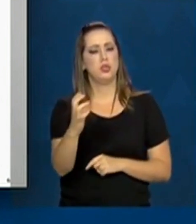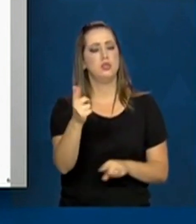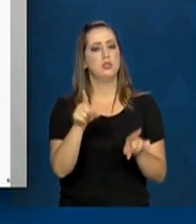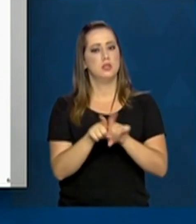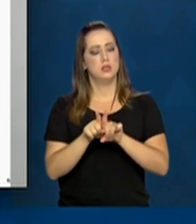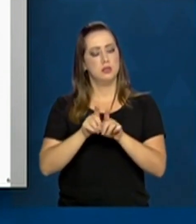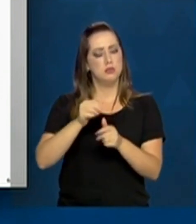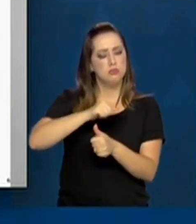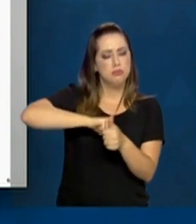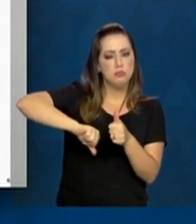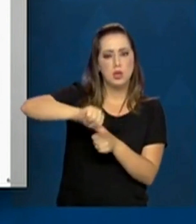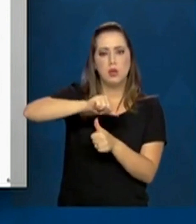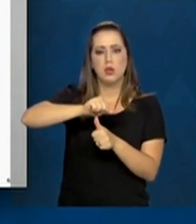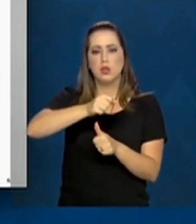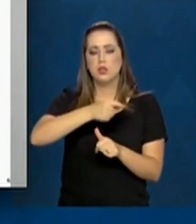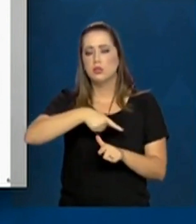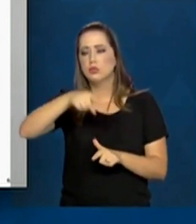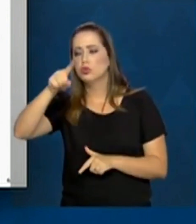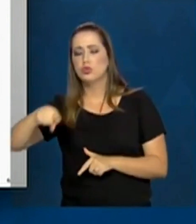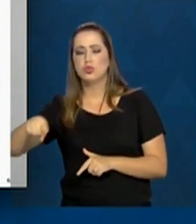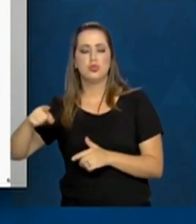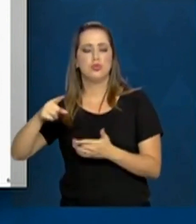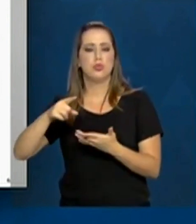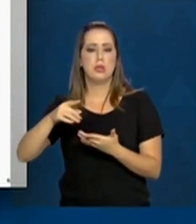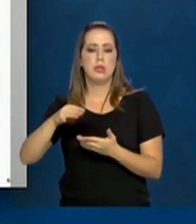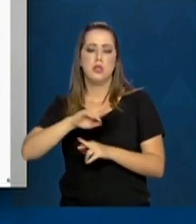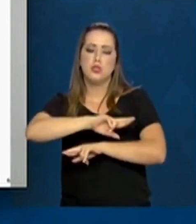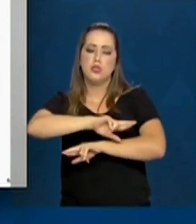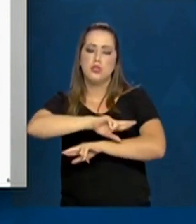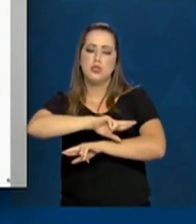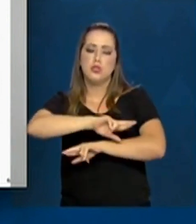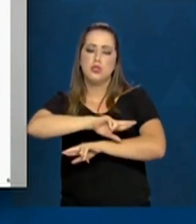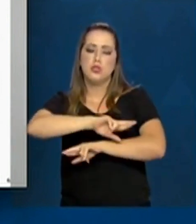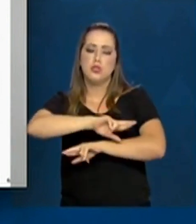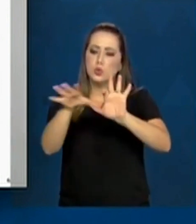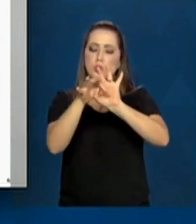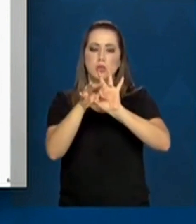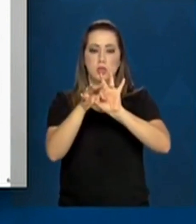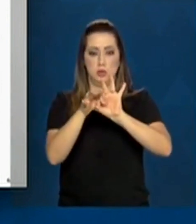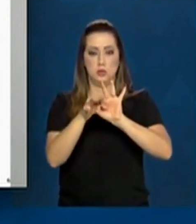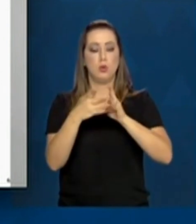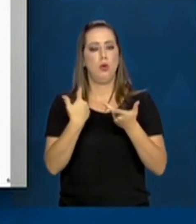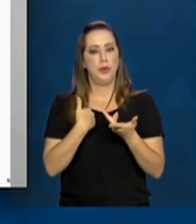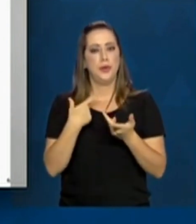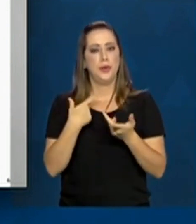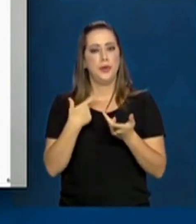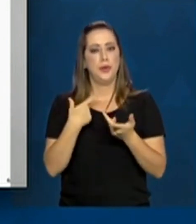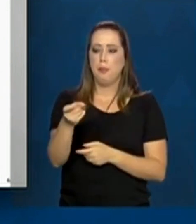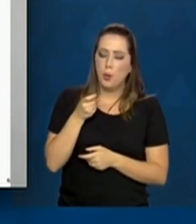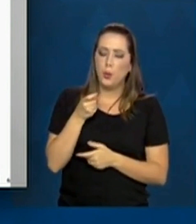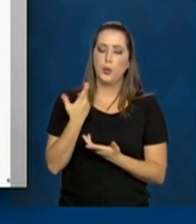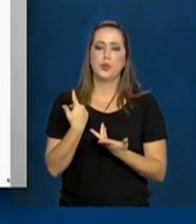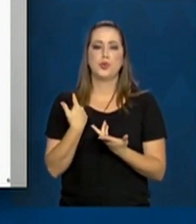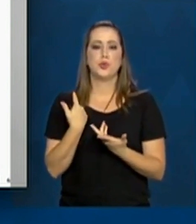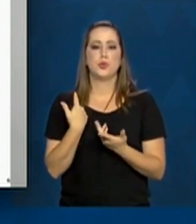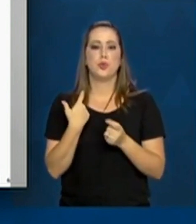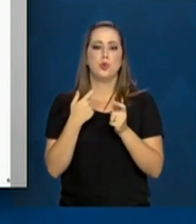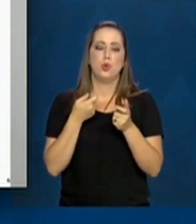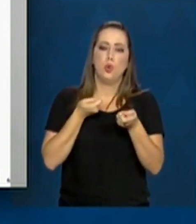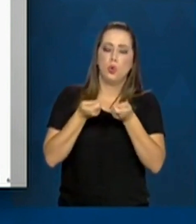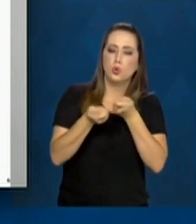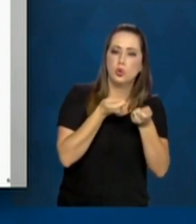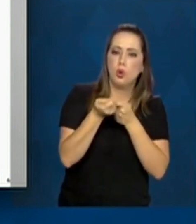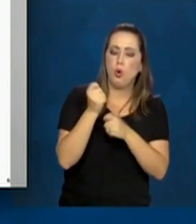a todos, todo o programa, entrarão finanças e tributação, legislação e controle, meio ambiente,